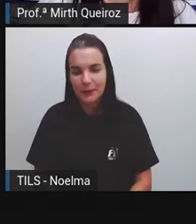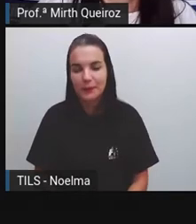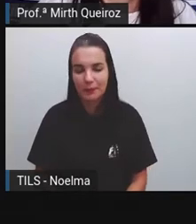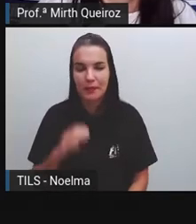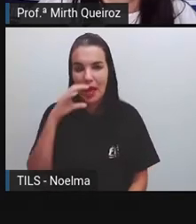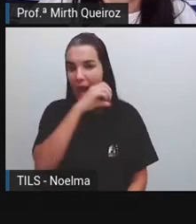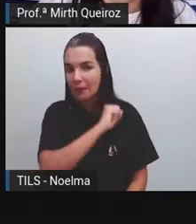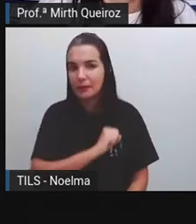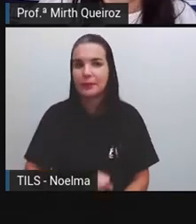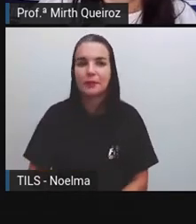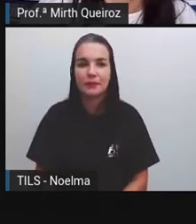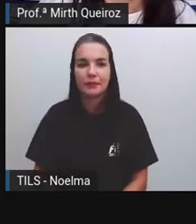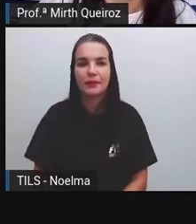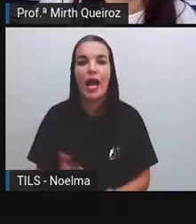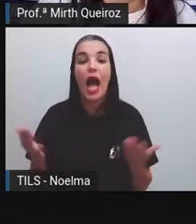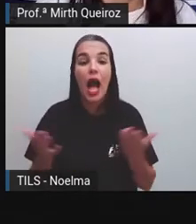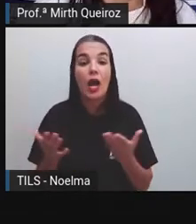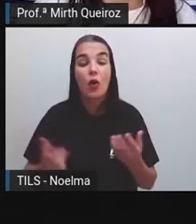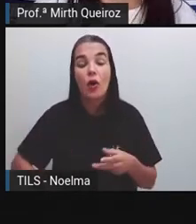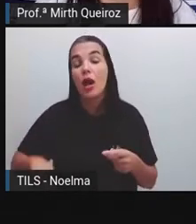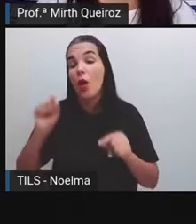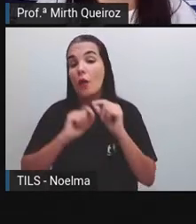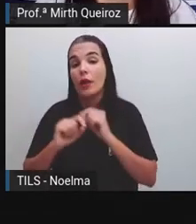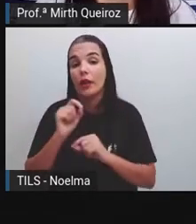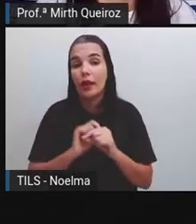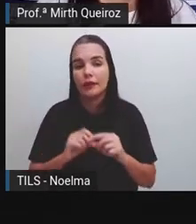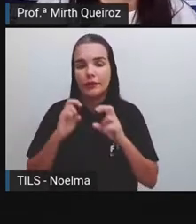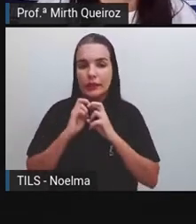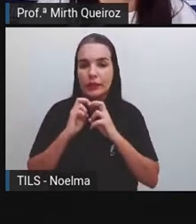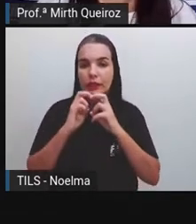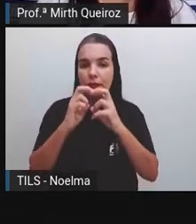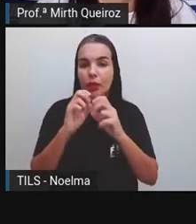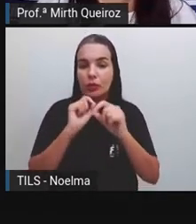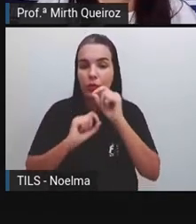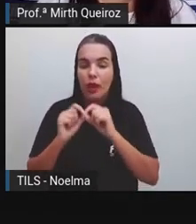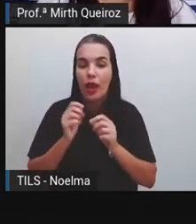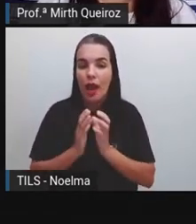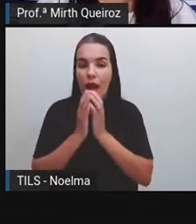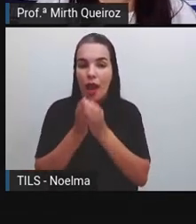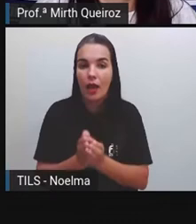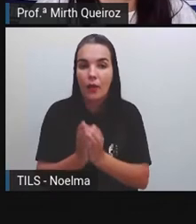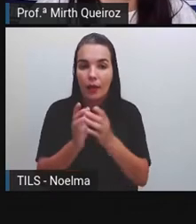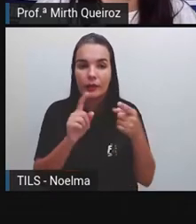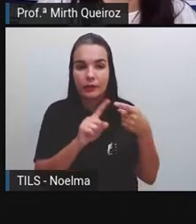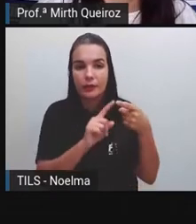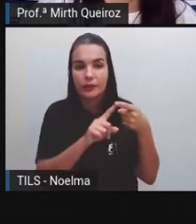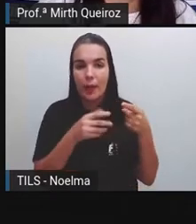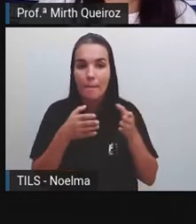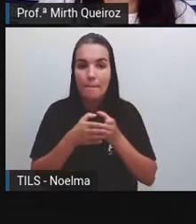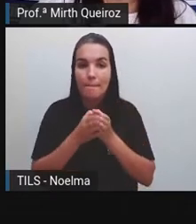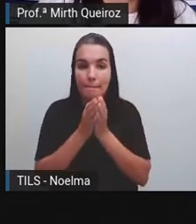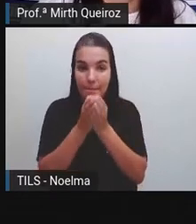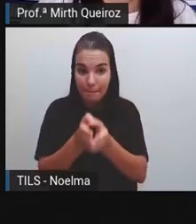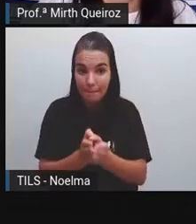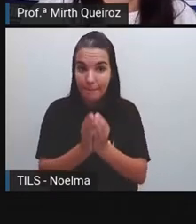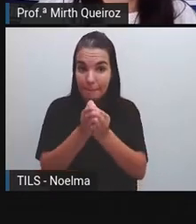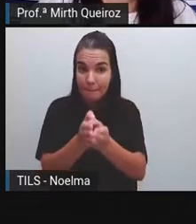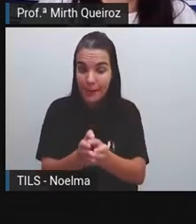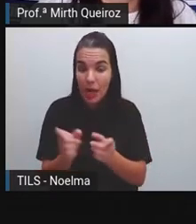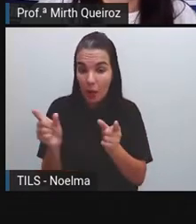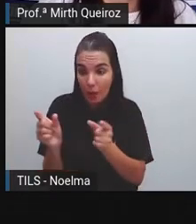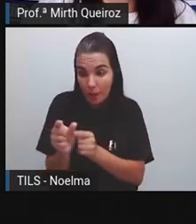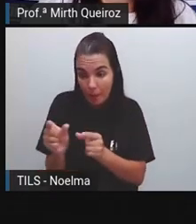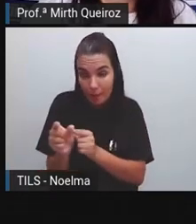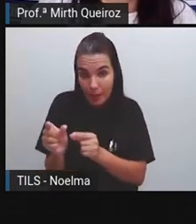subterrâneo. E os meios de transporte aquáticos, quais são? Nós temos os barcos, né?